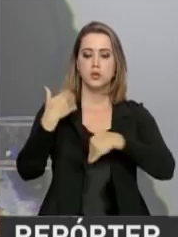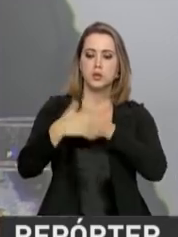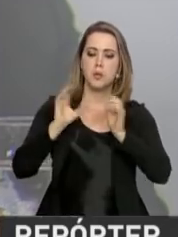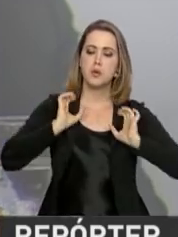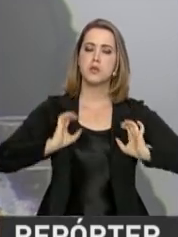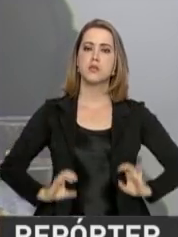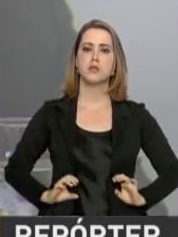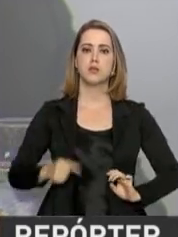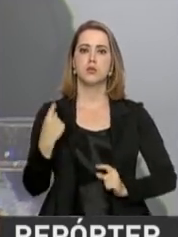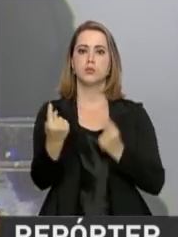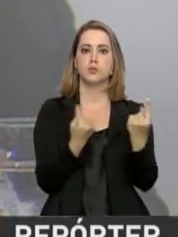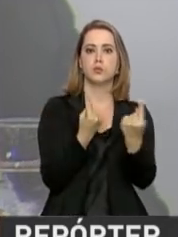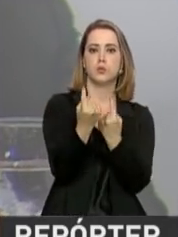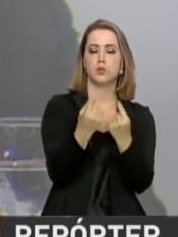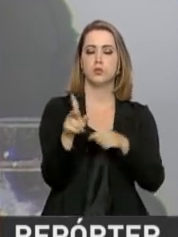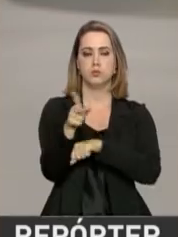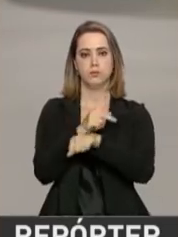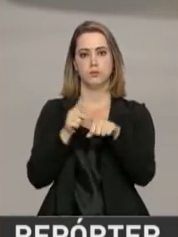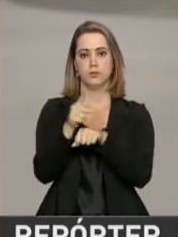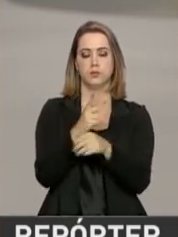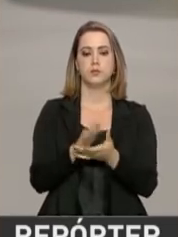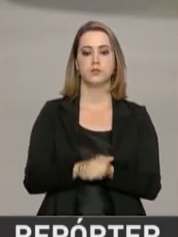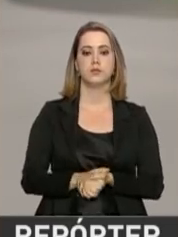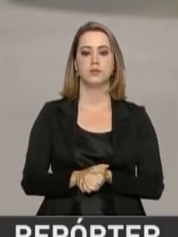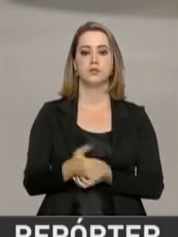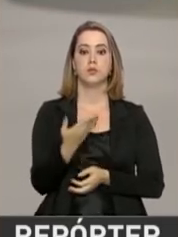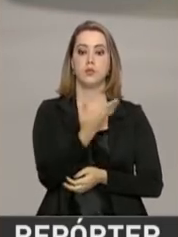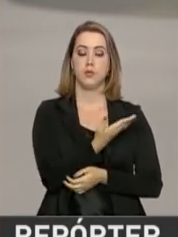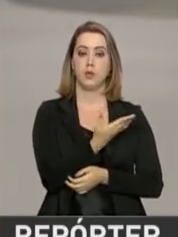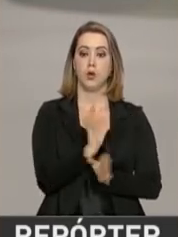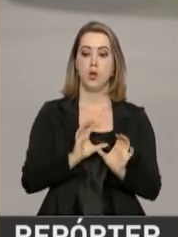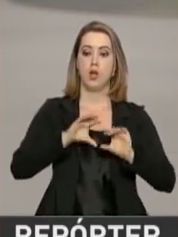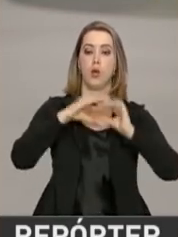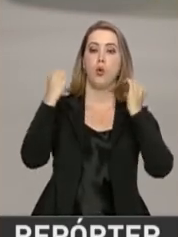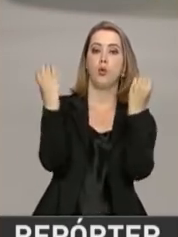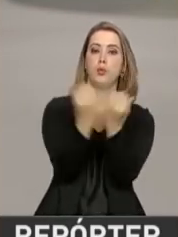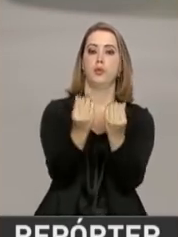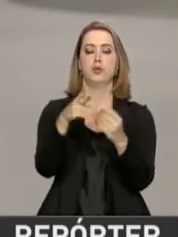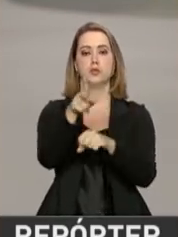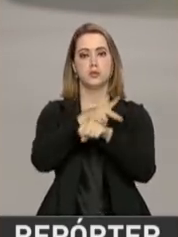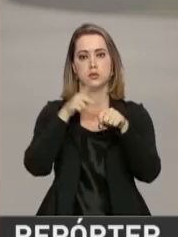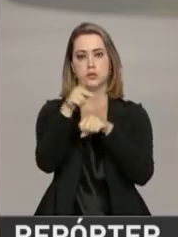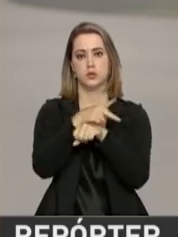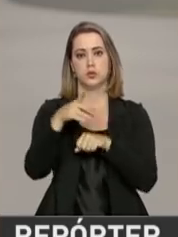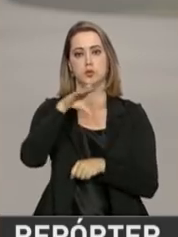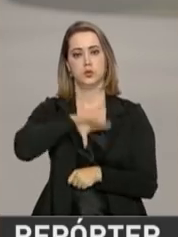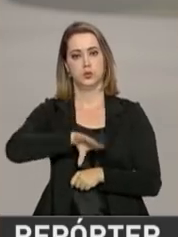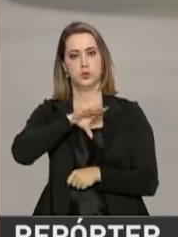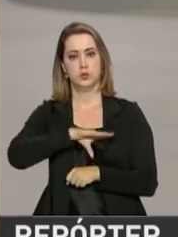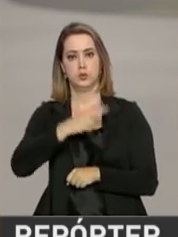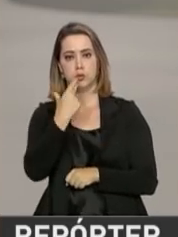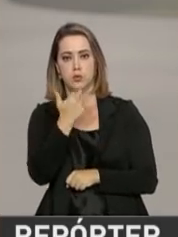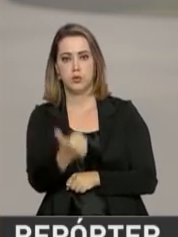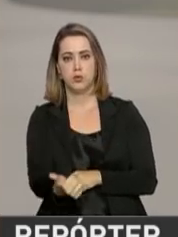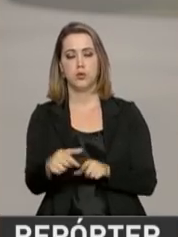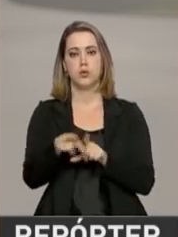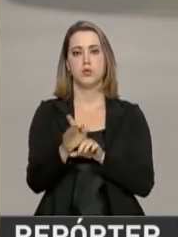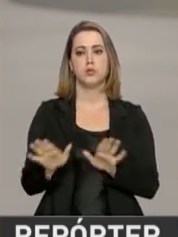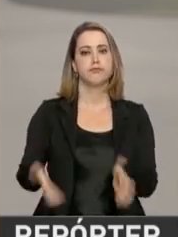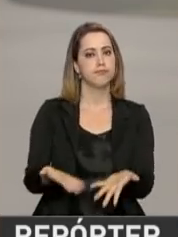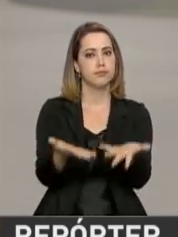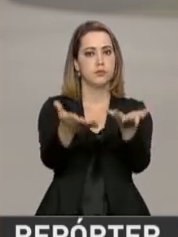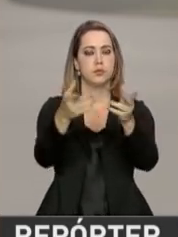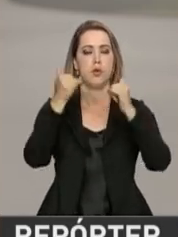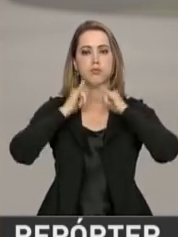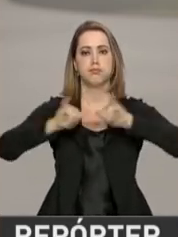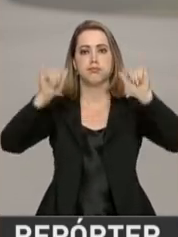cidadania em cada um de nossos países. A comunidade dos países de língua portuguesa foi criada há 20 anos para valorizar e